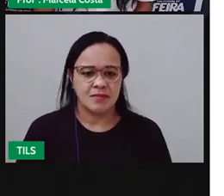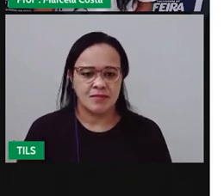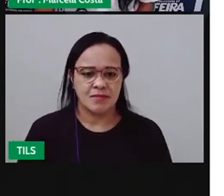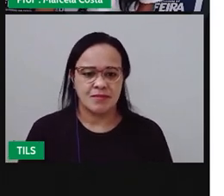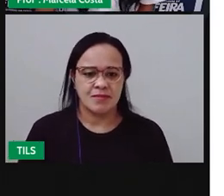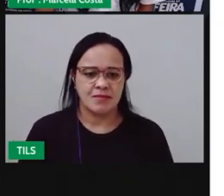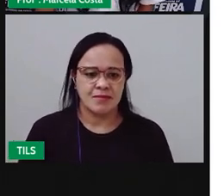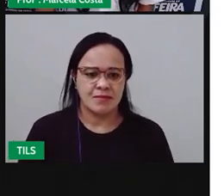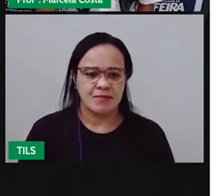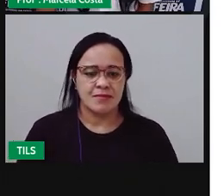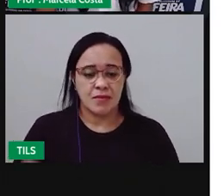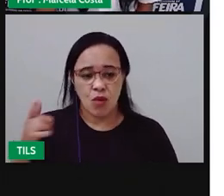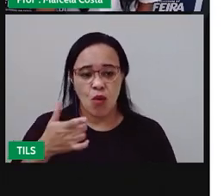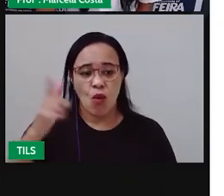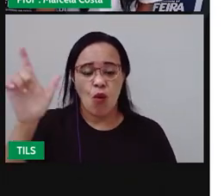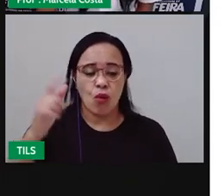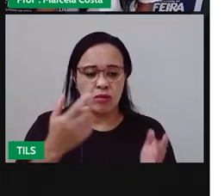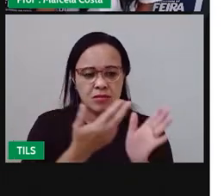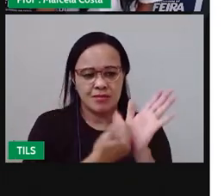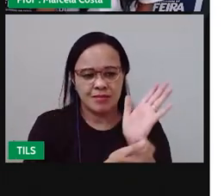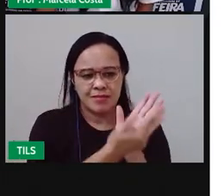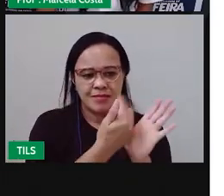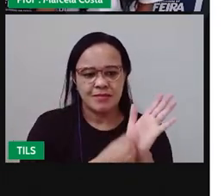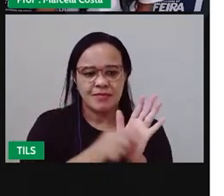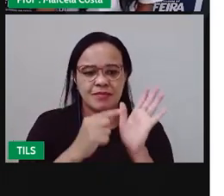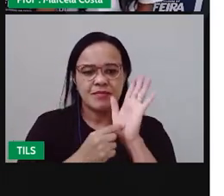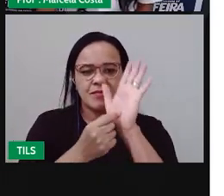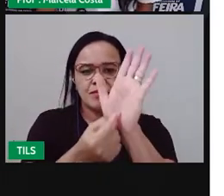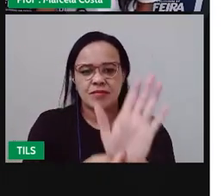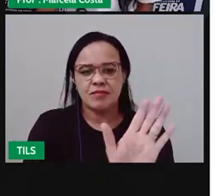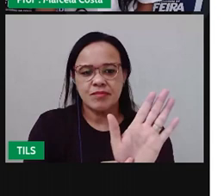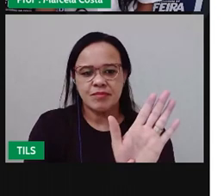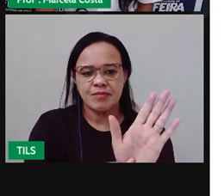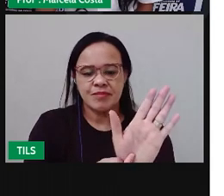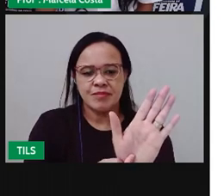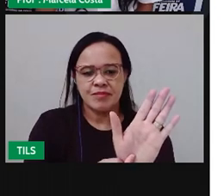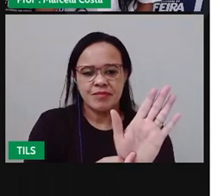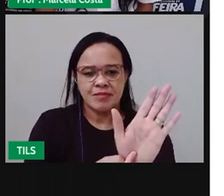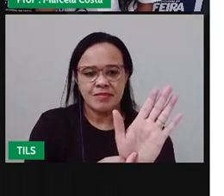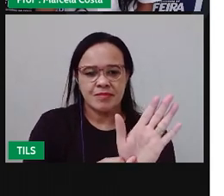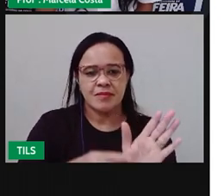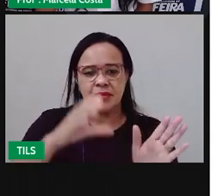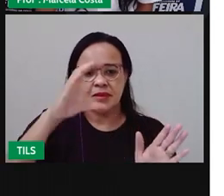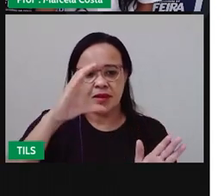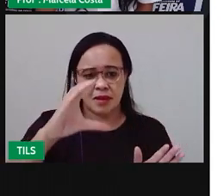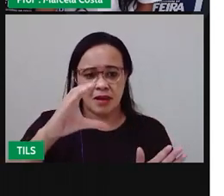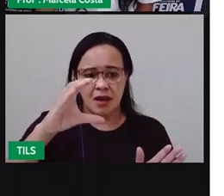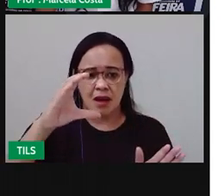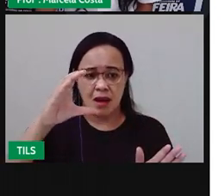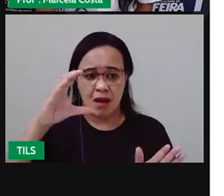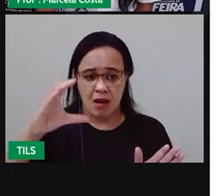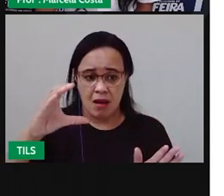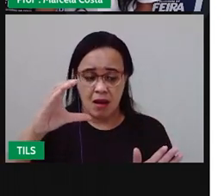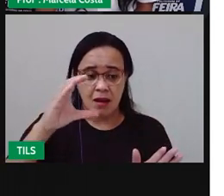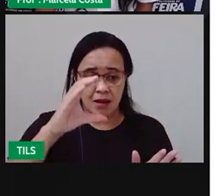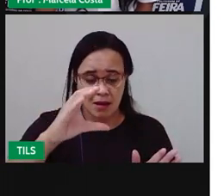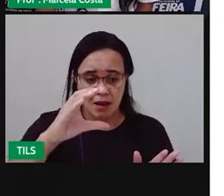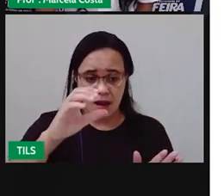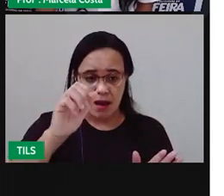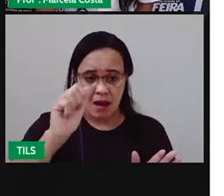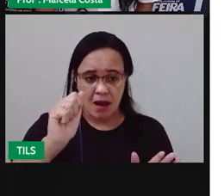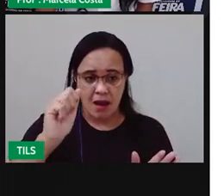Essa outra xilogravura mostra pra gente a caatinga. Ó,